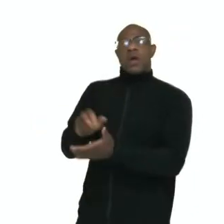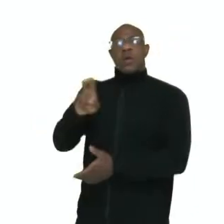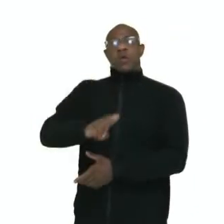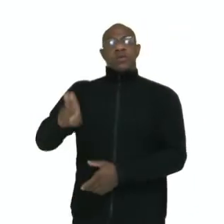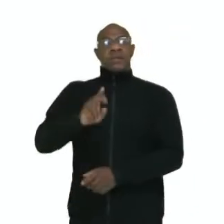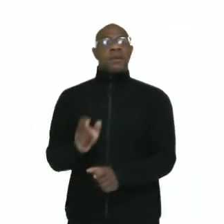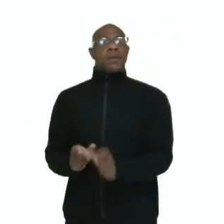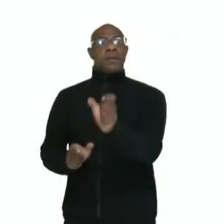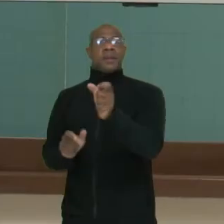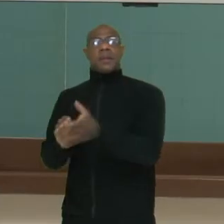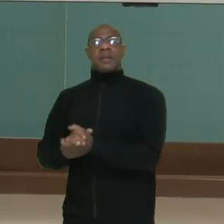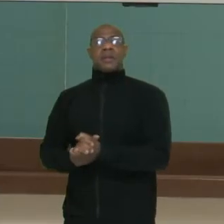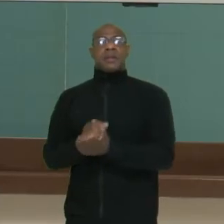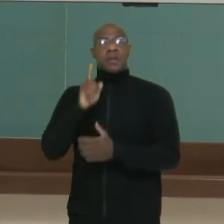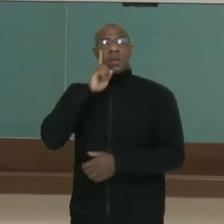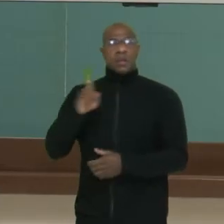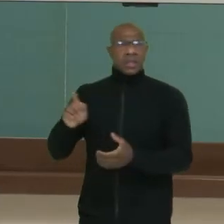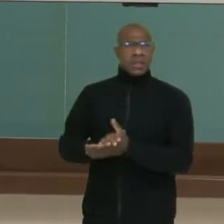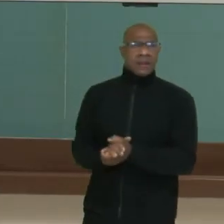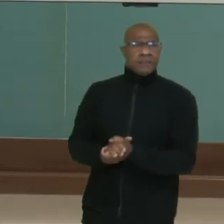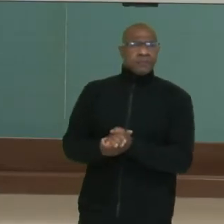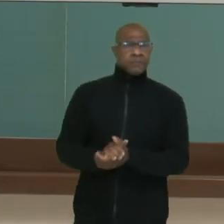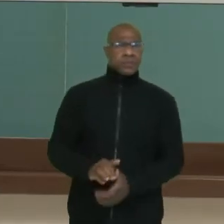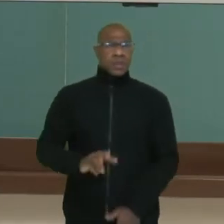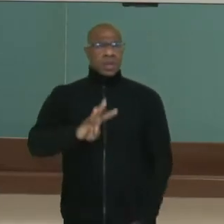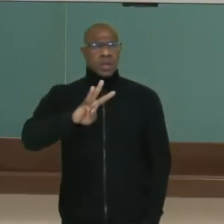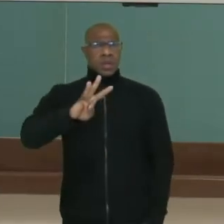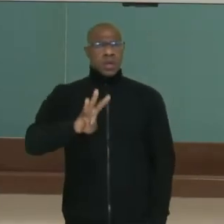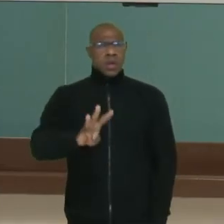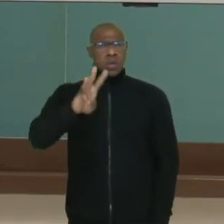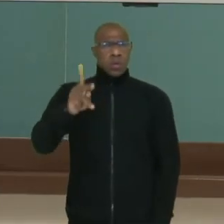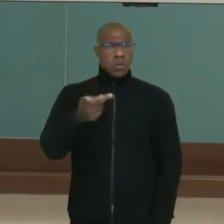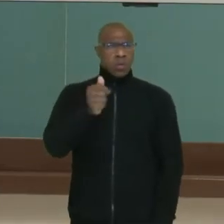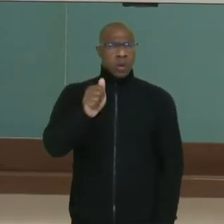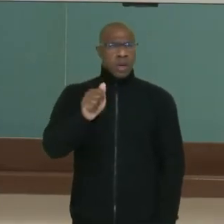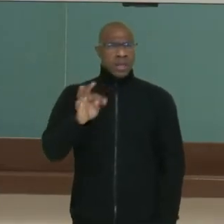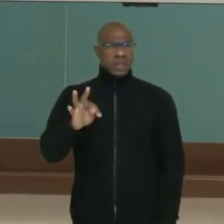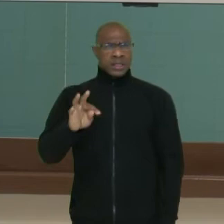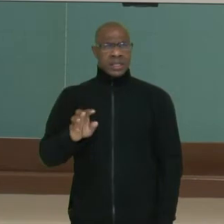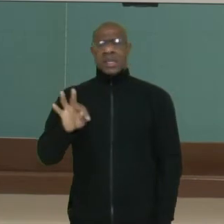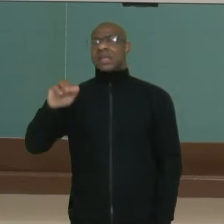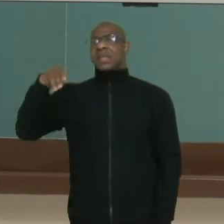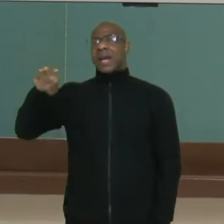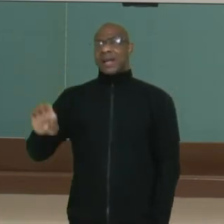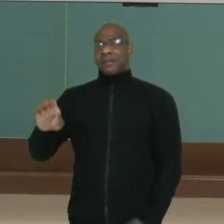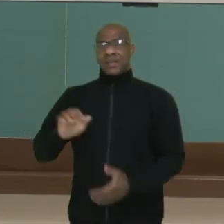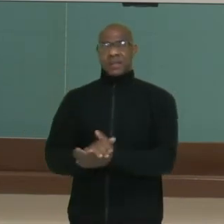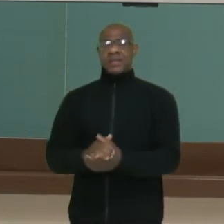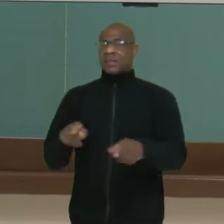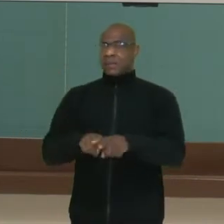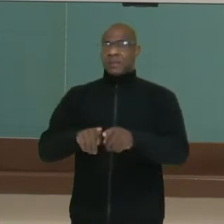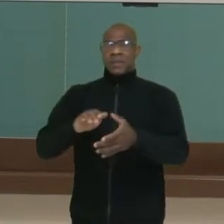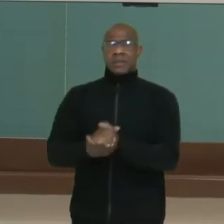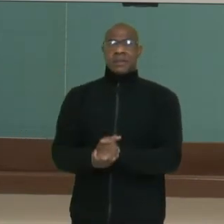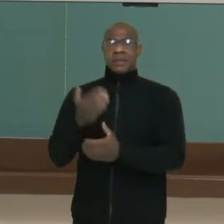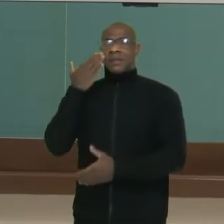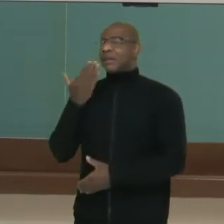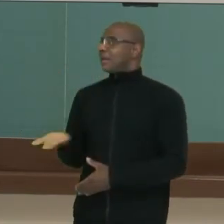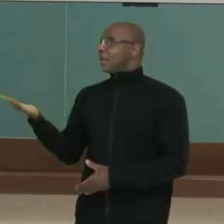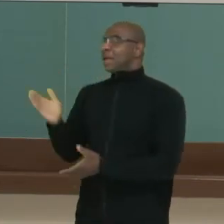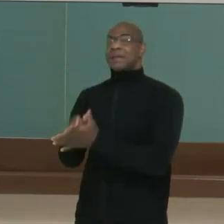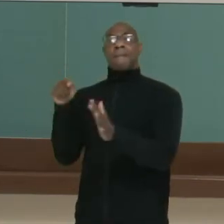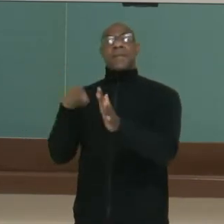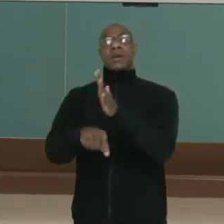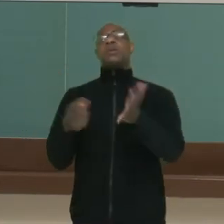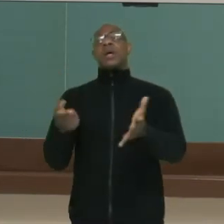time. Então veja, você pode usar when ou what time. Ou exemplo, what time do you get up? Estou perguntando quando,